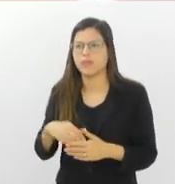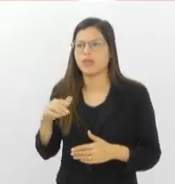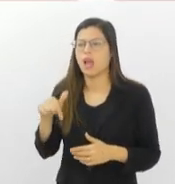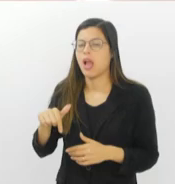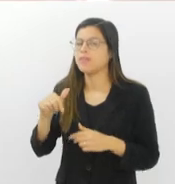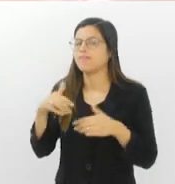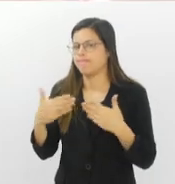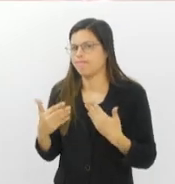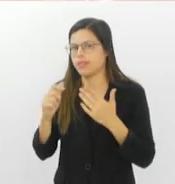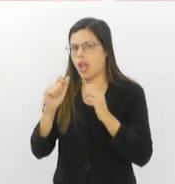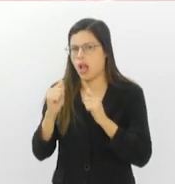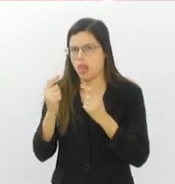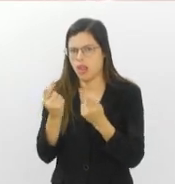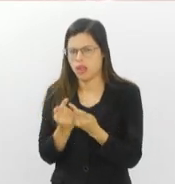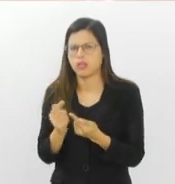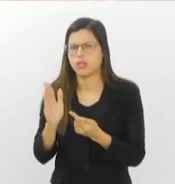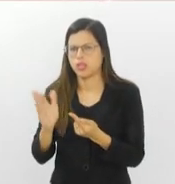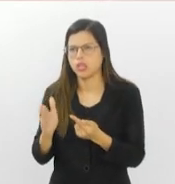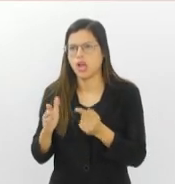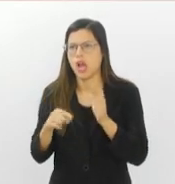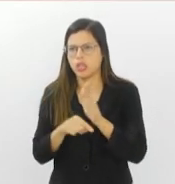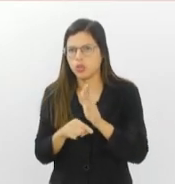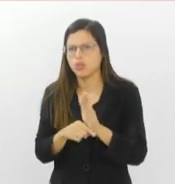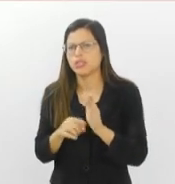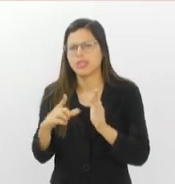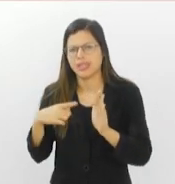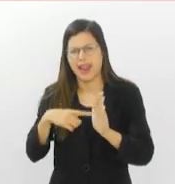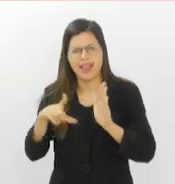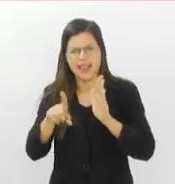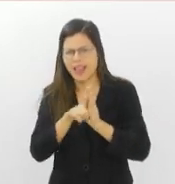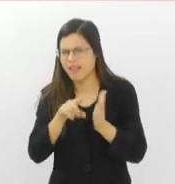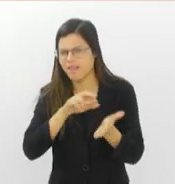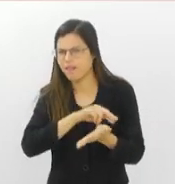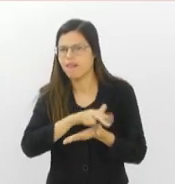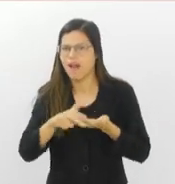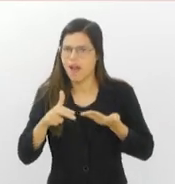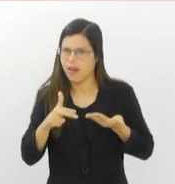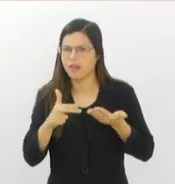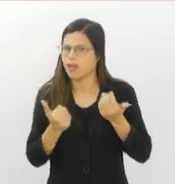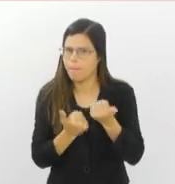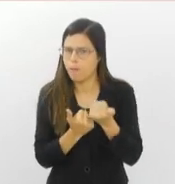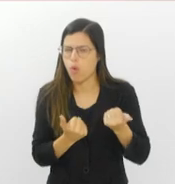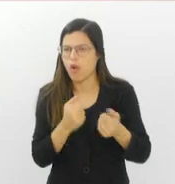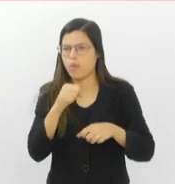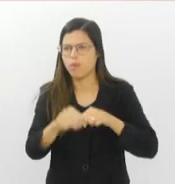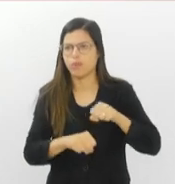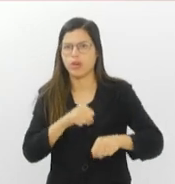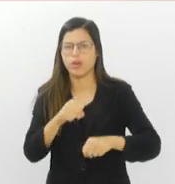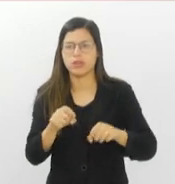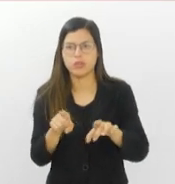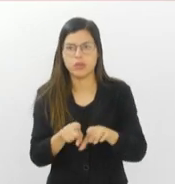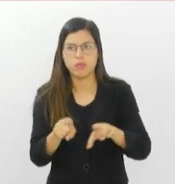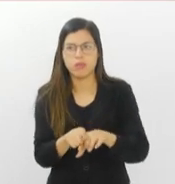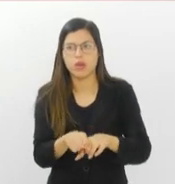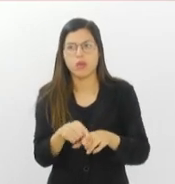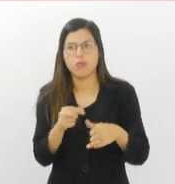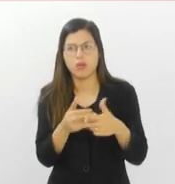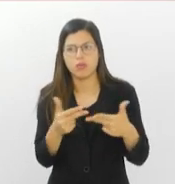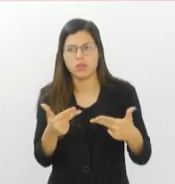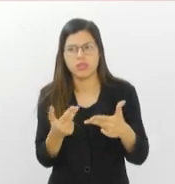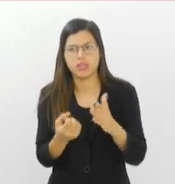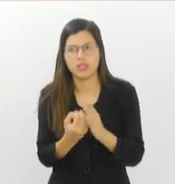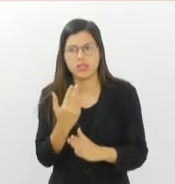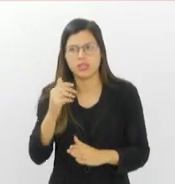bastante, né? Nós temos várias leis já pró-bicicleta e uma sugestão que nasceu dentro da associação é que